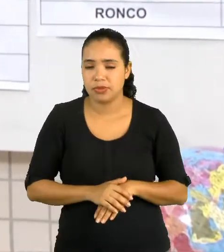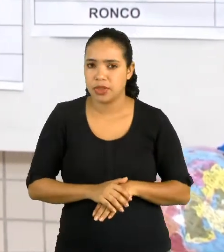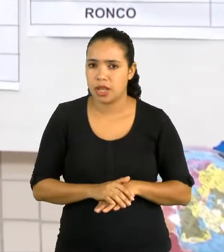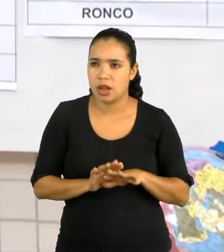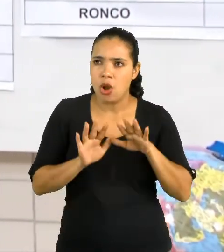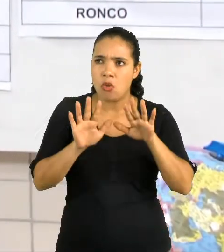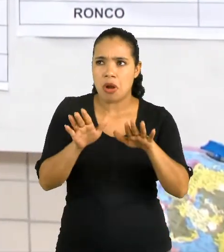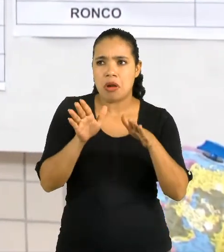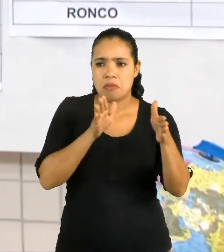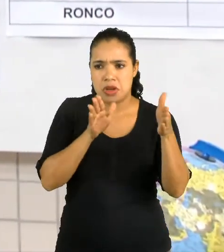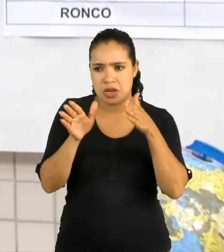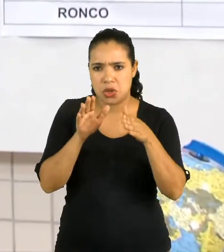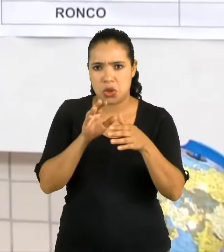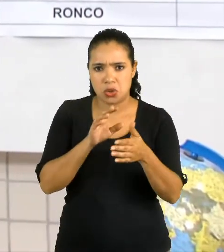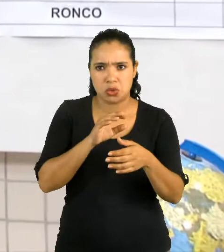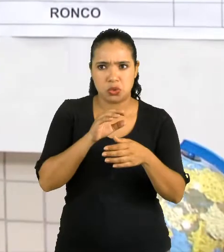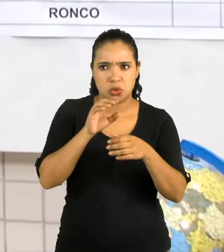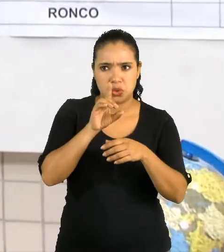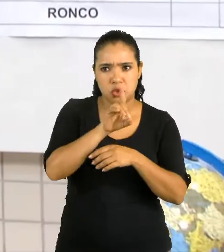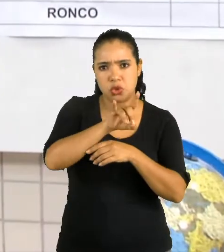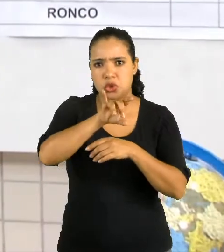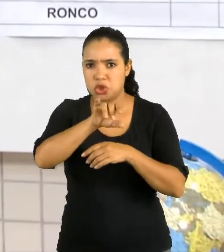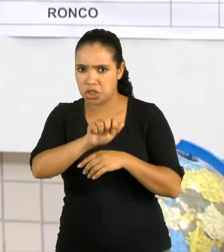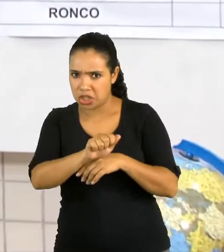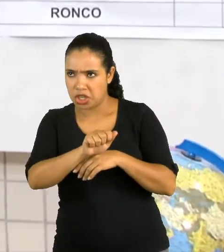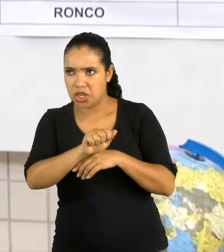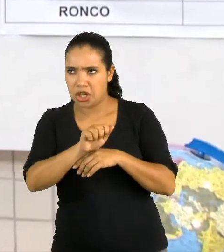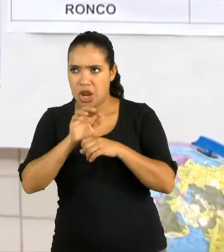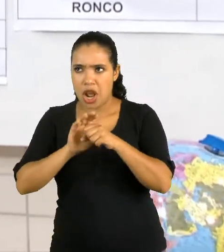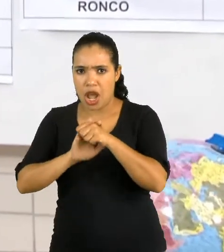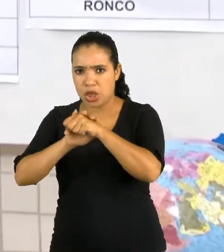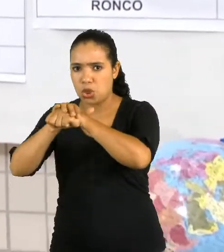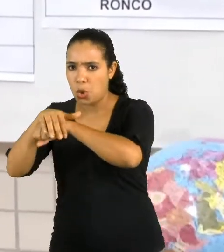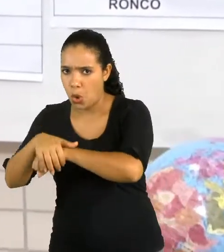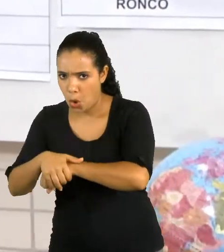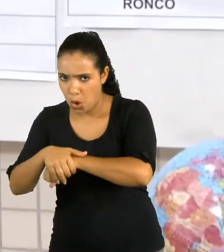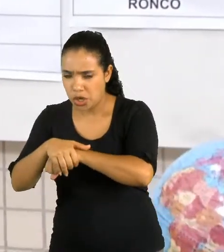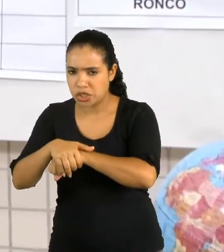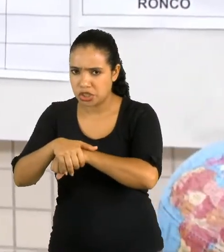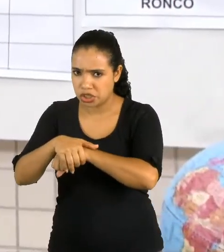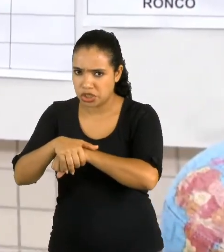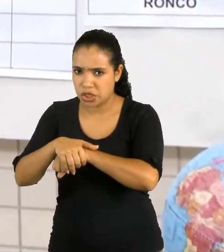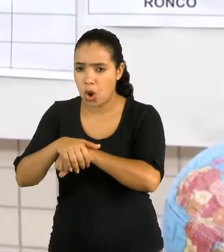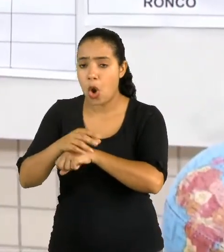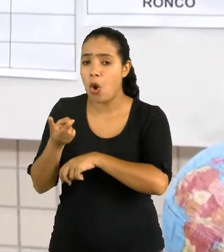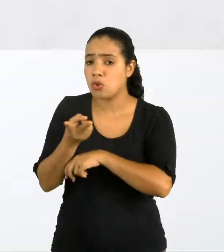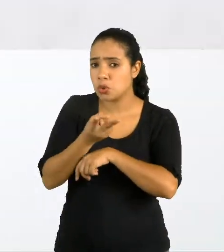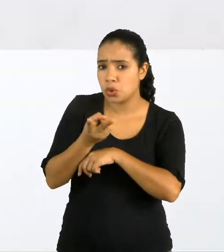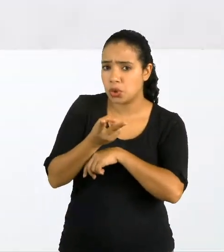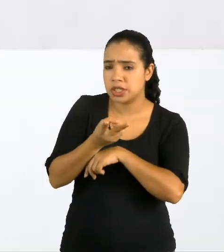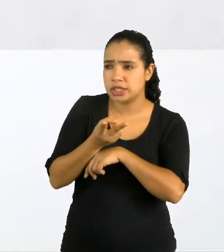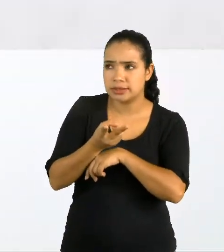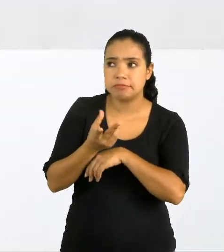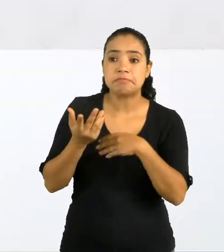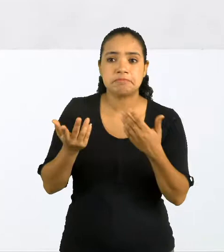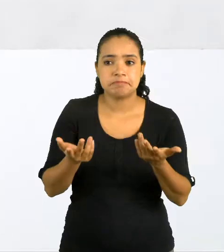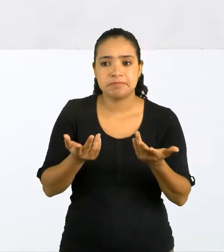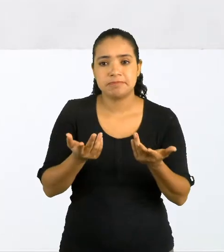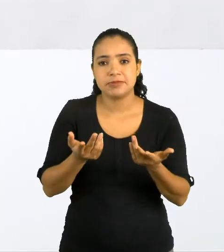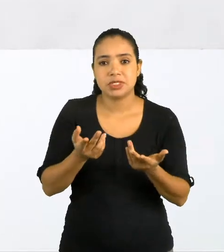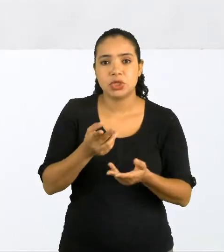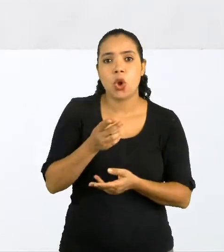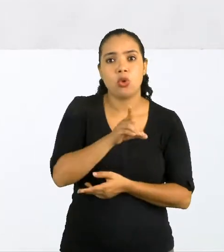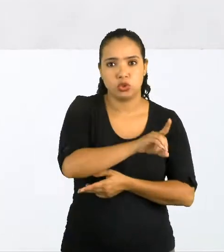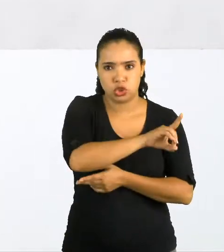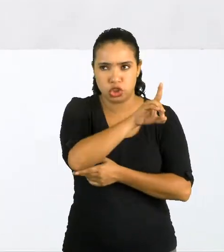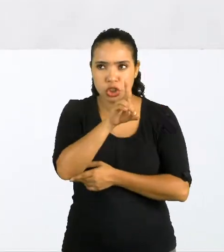gente faz isso? Durante o dia, a noite ou em ambos os períodos? Professora, nós fazemos isso durante